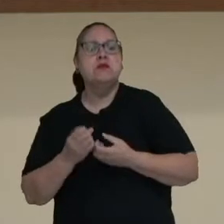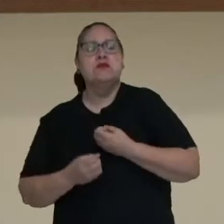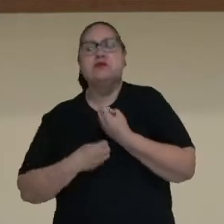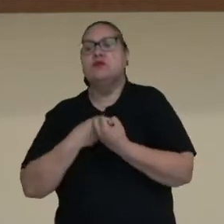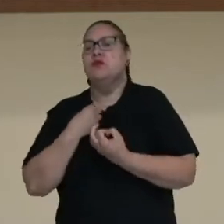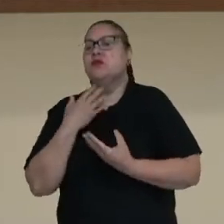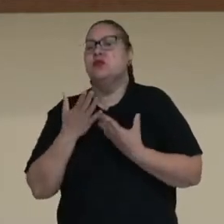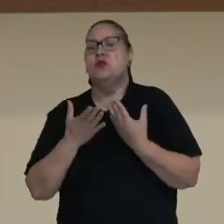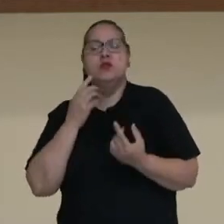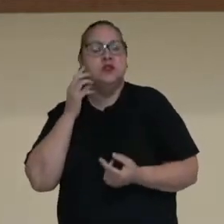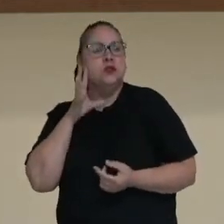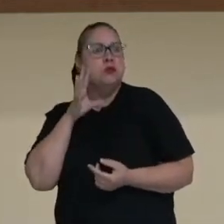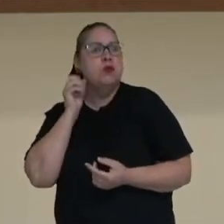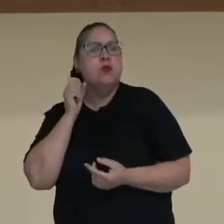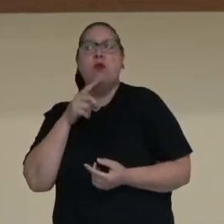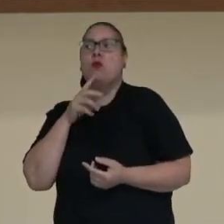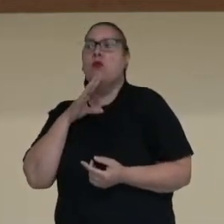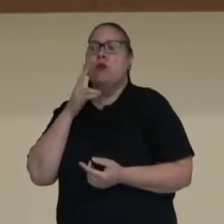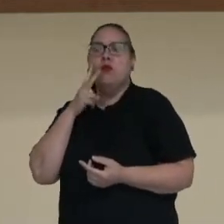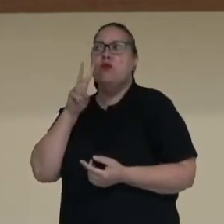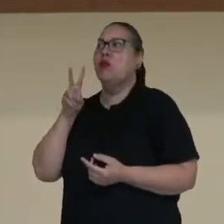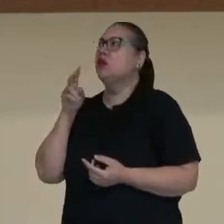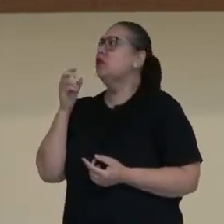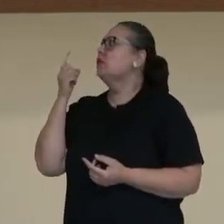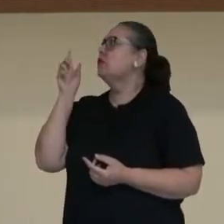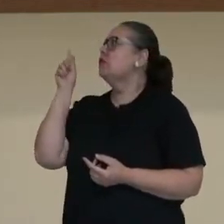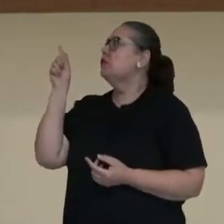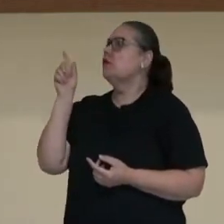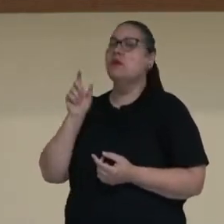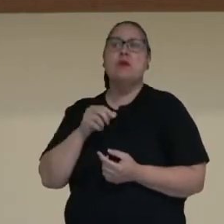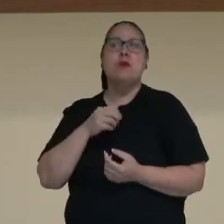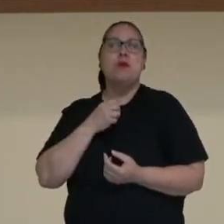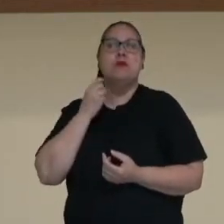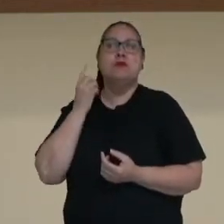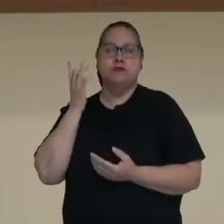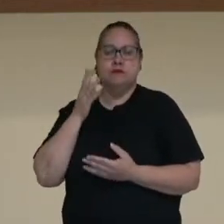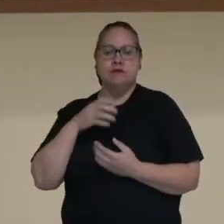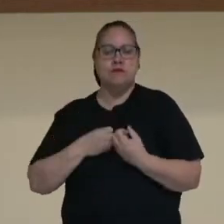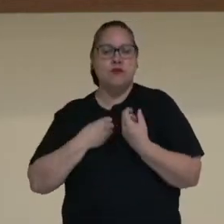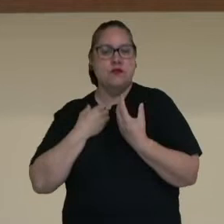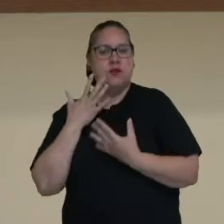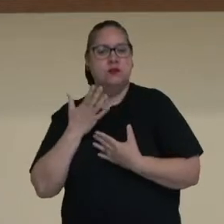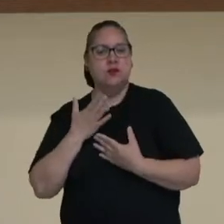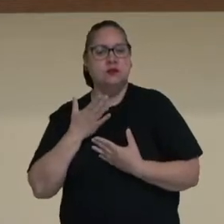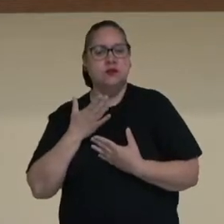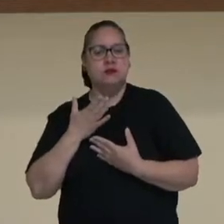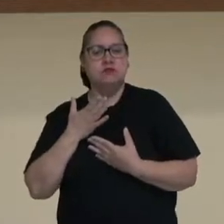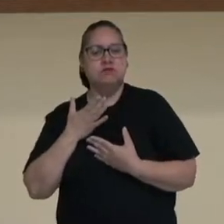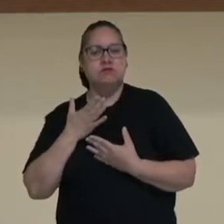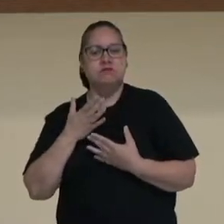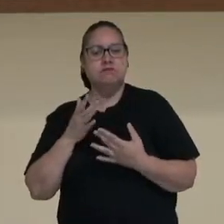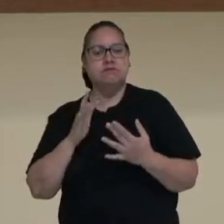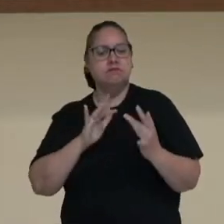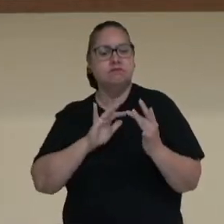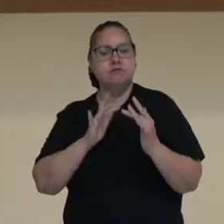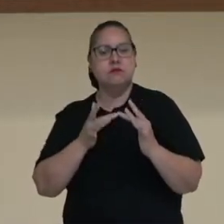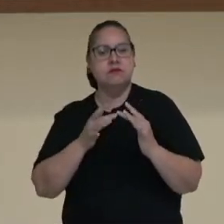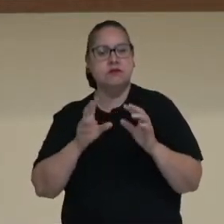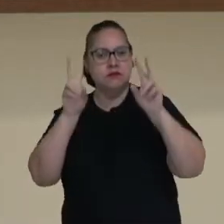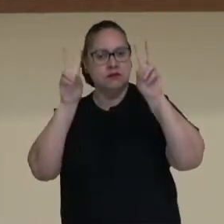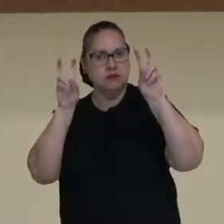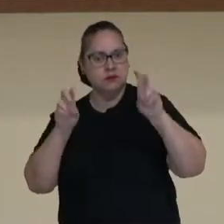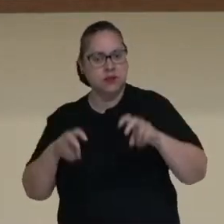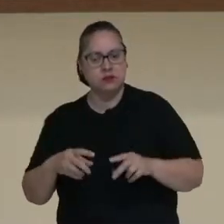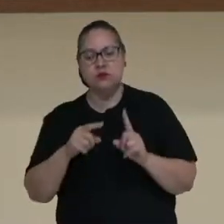quando você ouve, ó, poema? Isso! E em relação aos temas? Será que